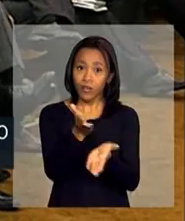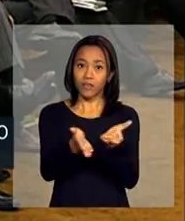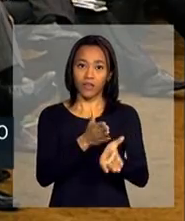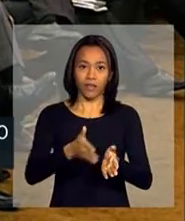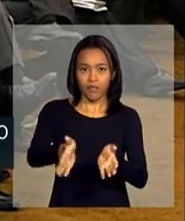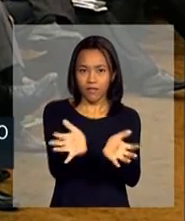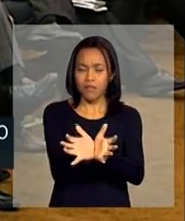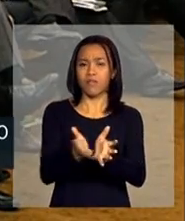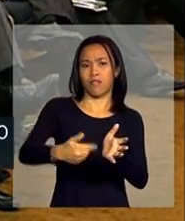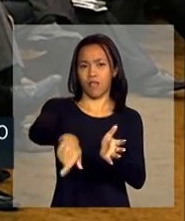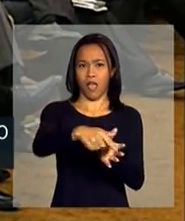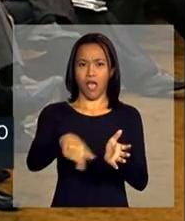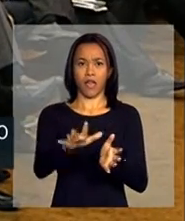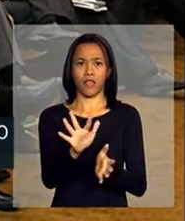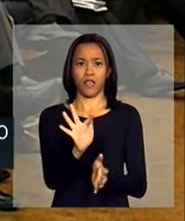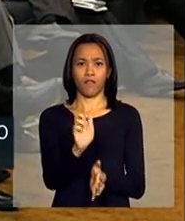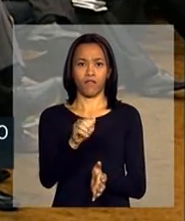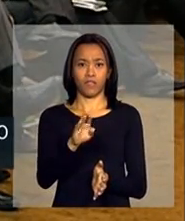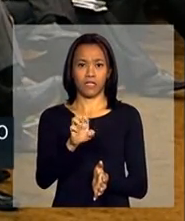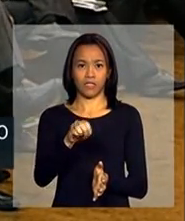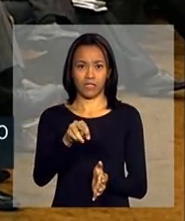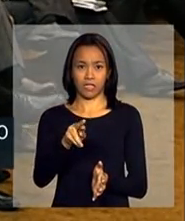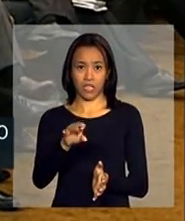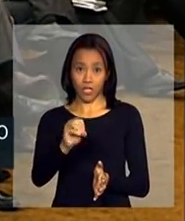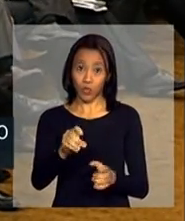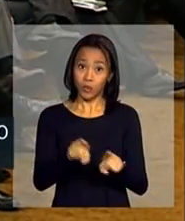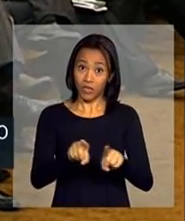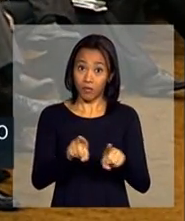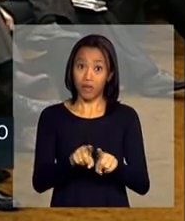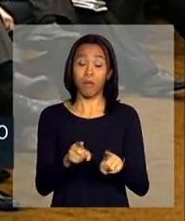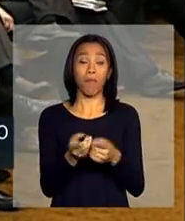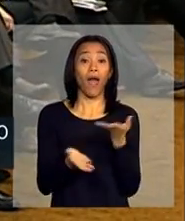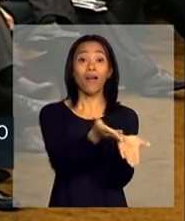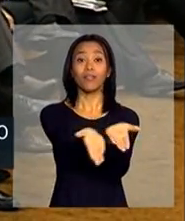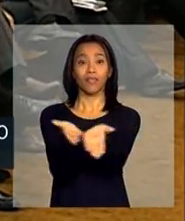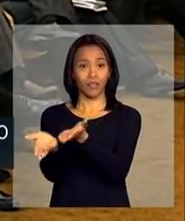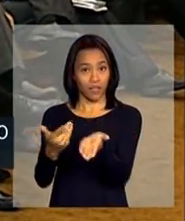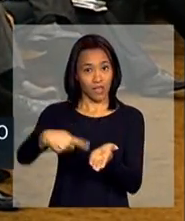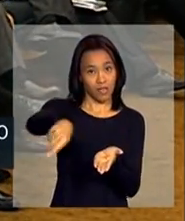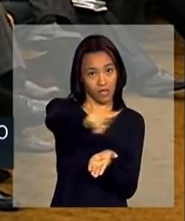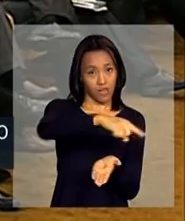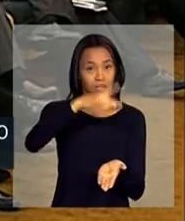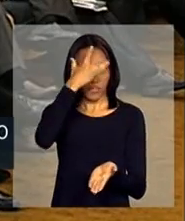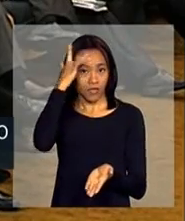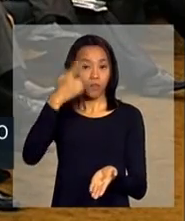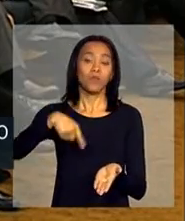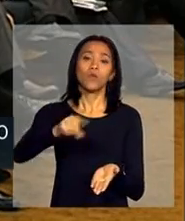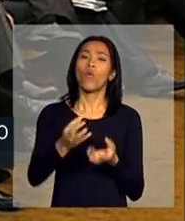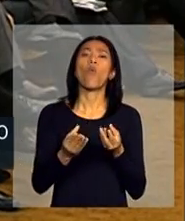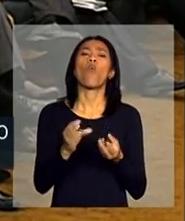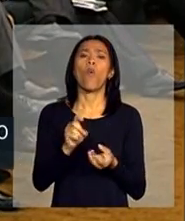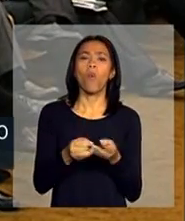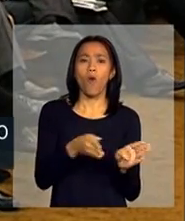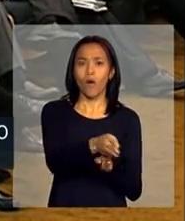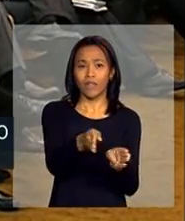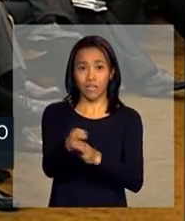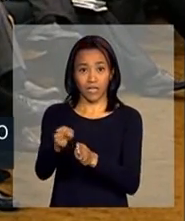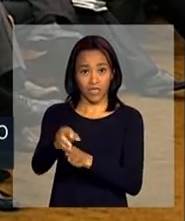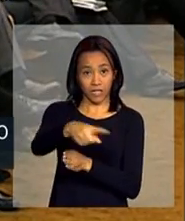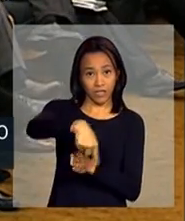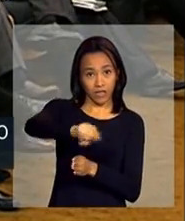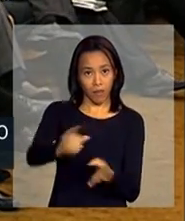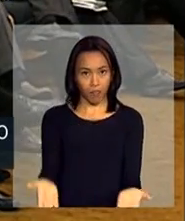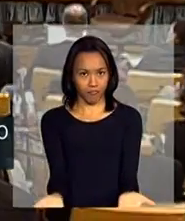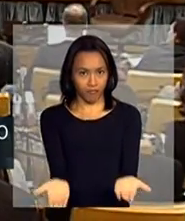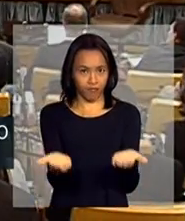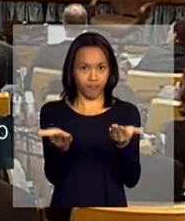do segmento da população que acende a nova classe média. Então, nós vamos pensar especificamente como auxiliar esse segmento a acender.